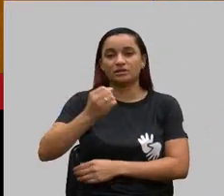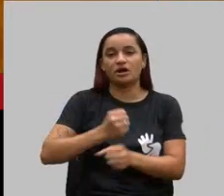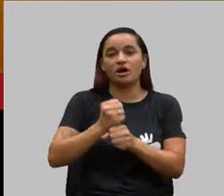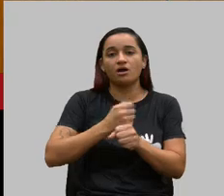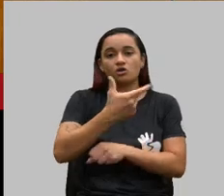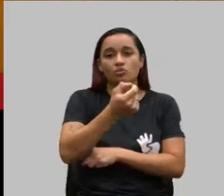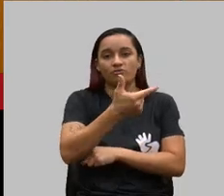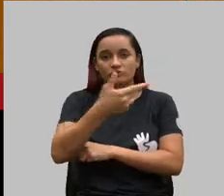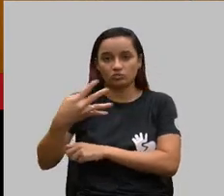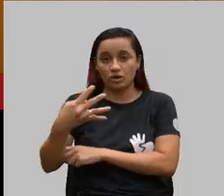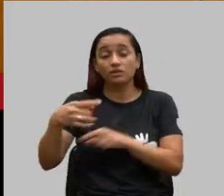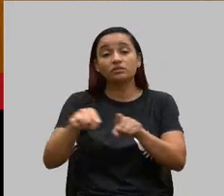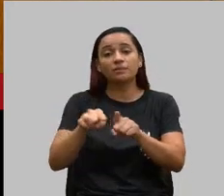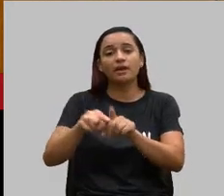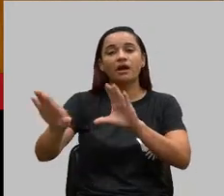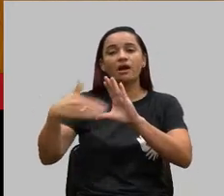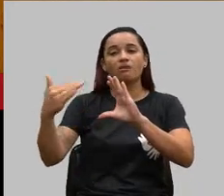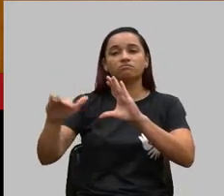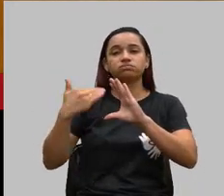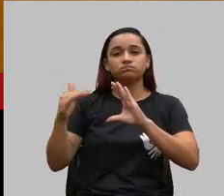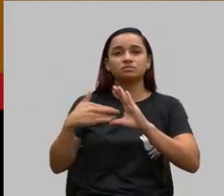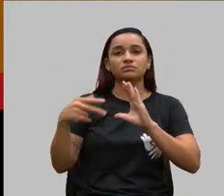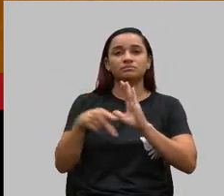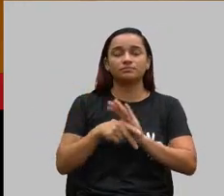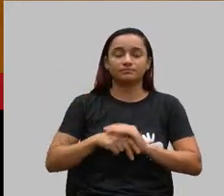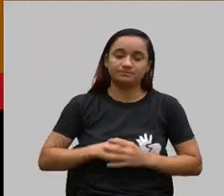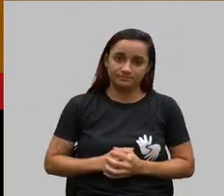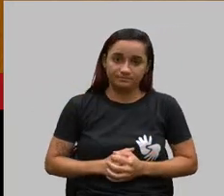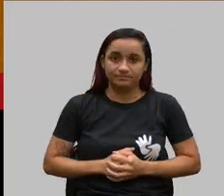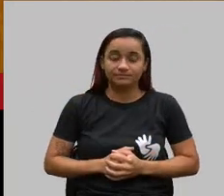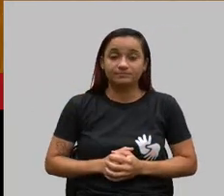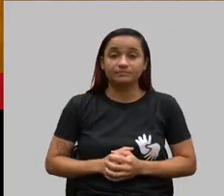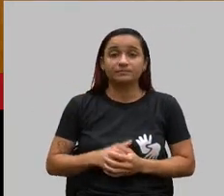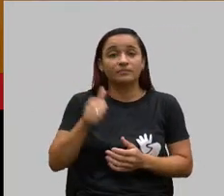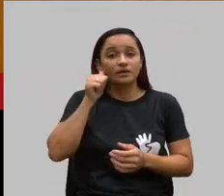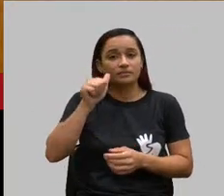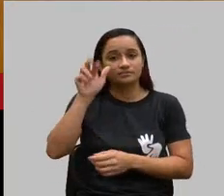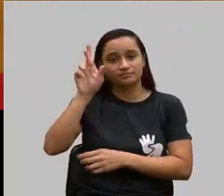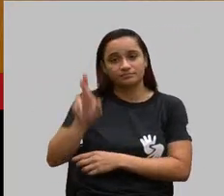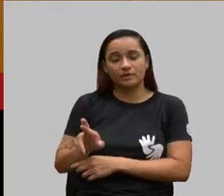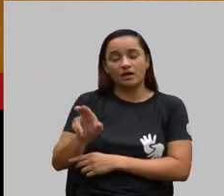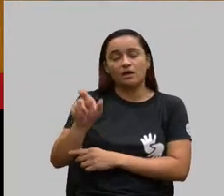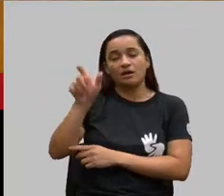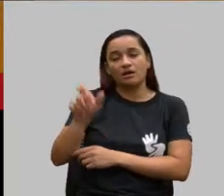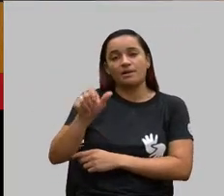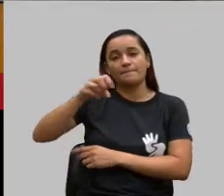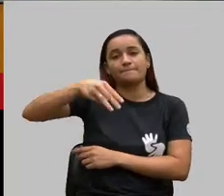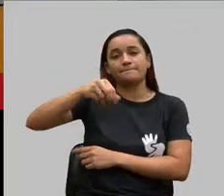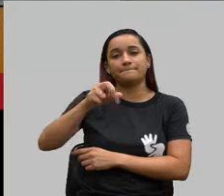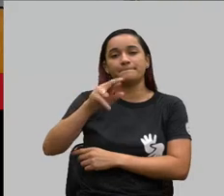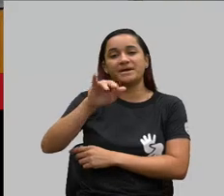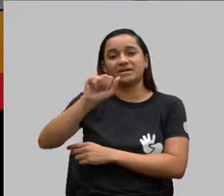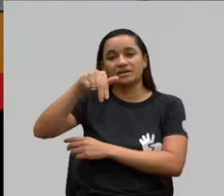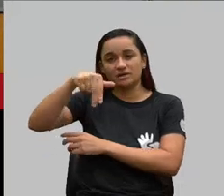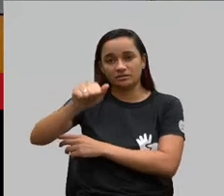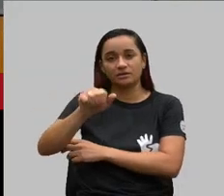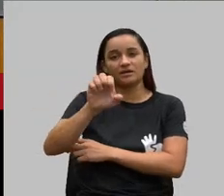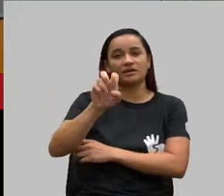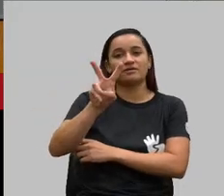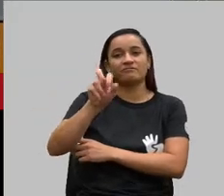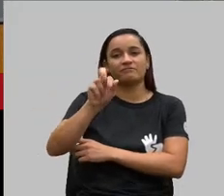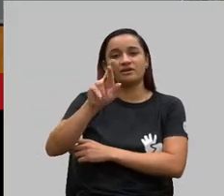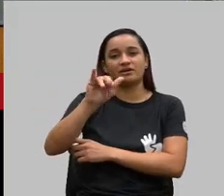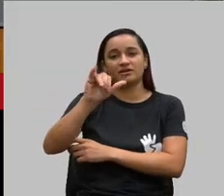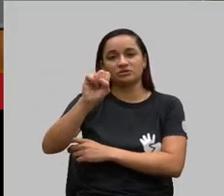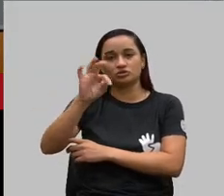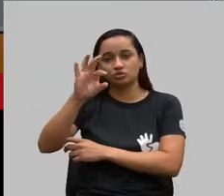recebidos através do Fale com as Comissões. Das senhoras Mariana de Souza Barbosa Evaristo, requerendo